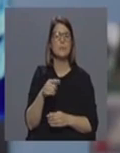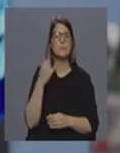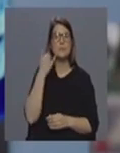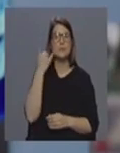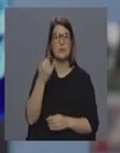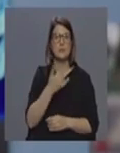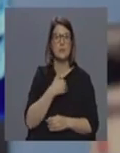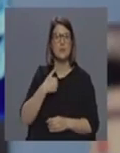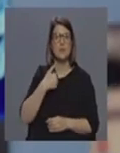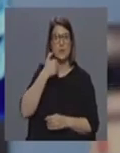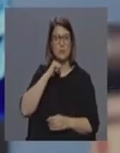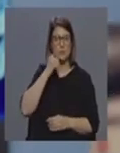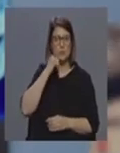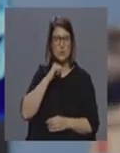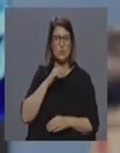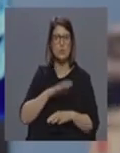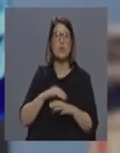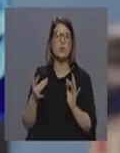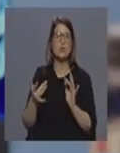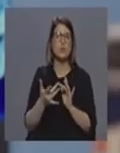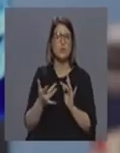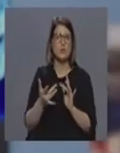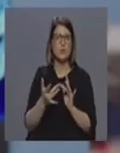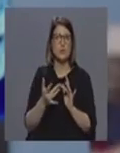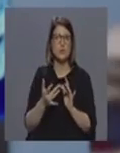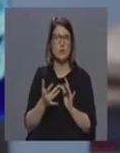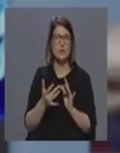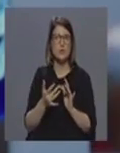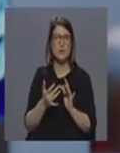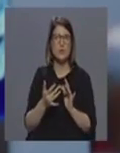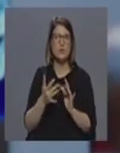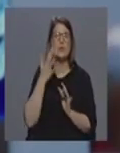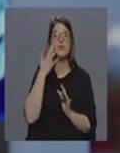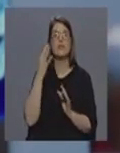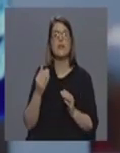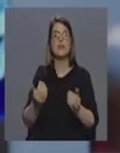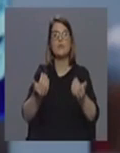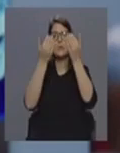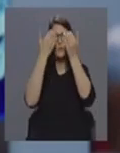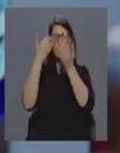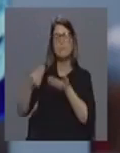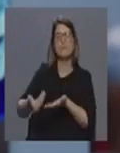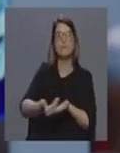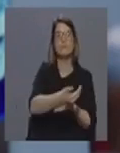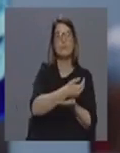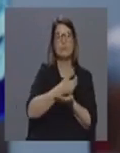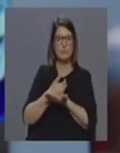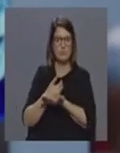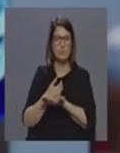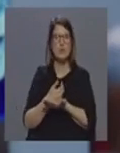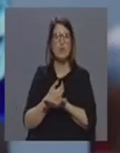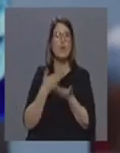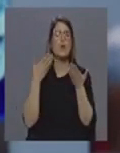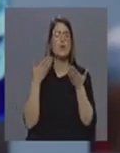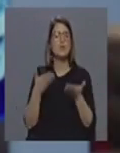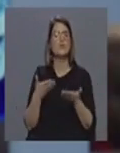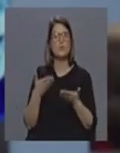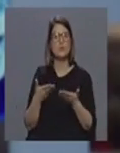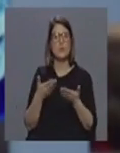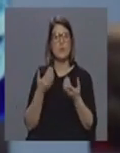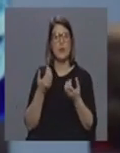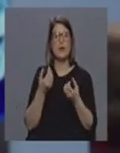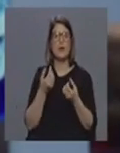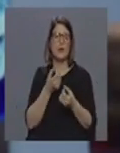Açores depois mediante o contato que é feito depois também procura recolher a informação de maneira que entanto depois ajuda a autoridade regional de saúde